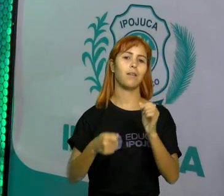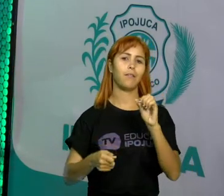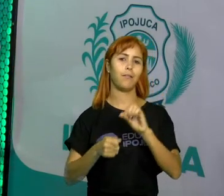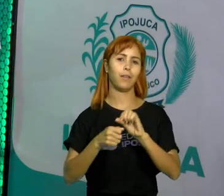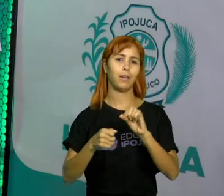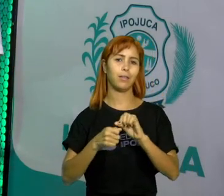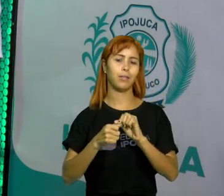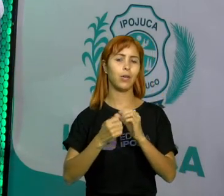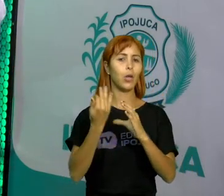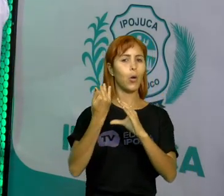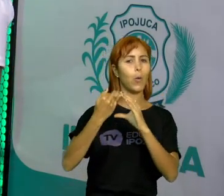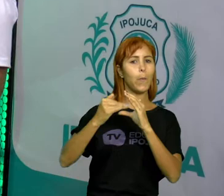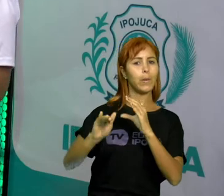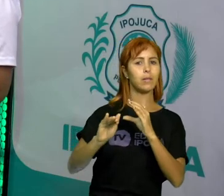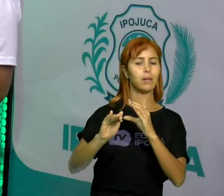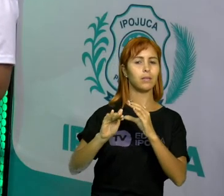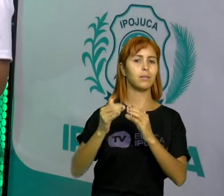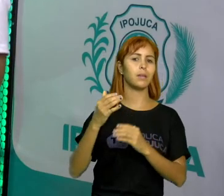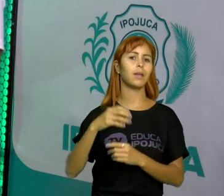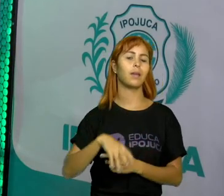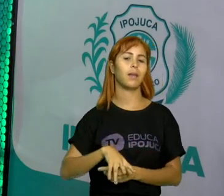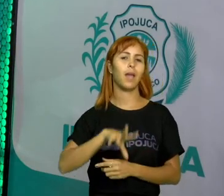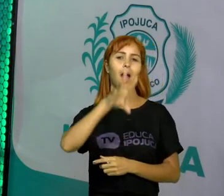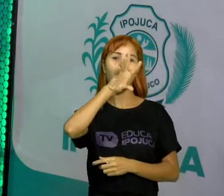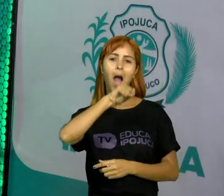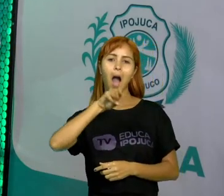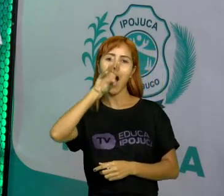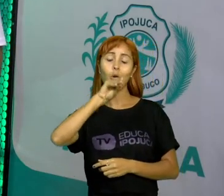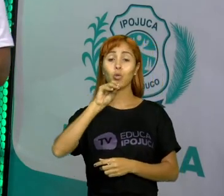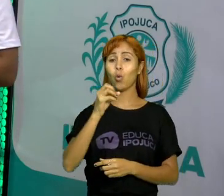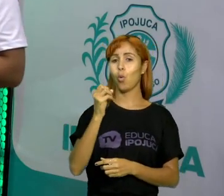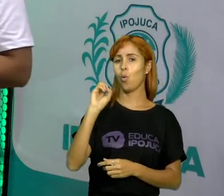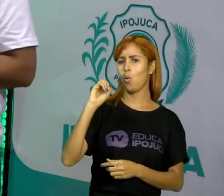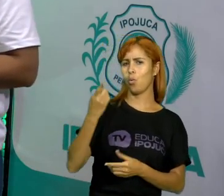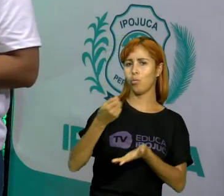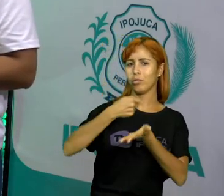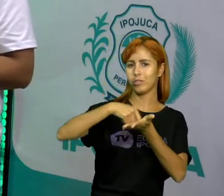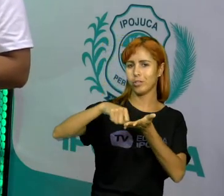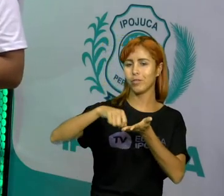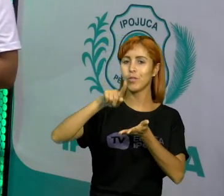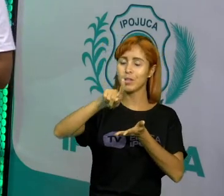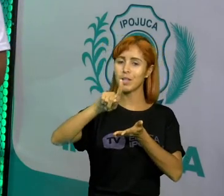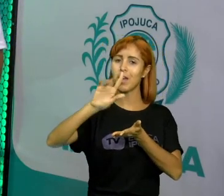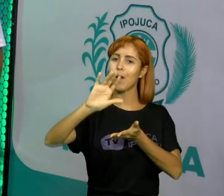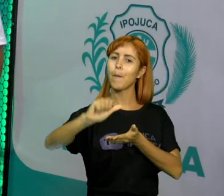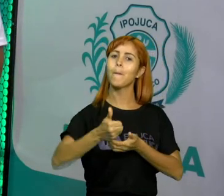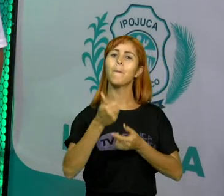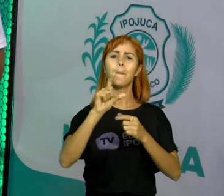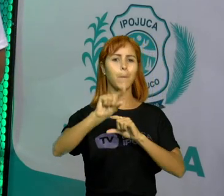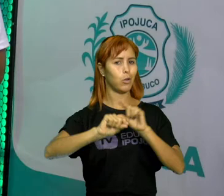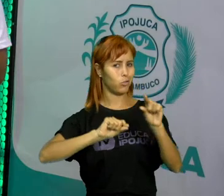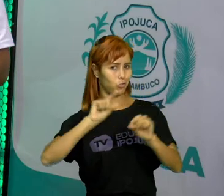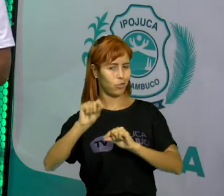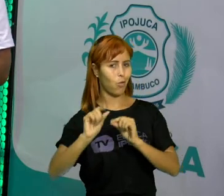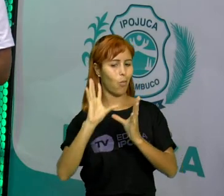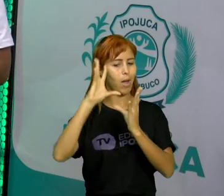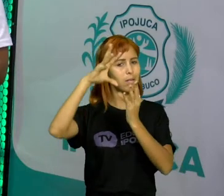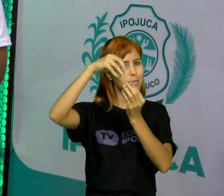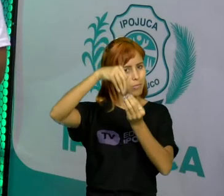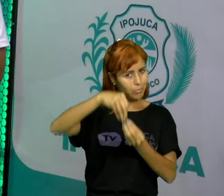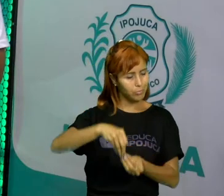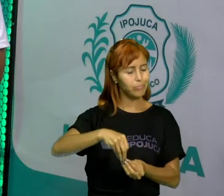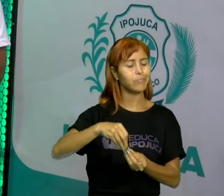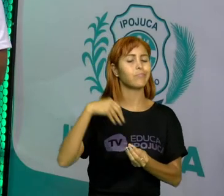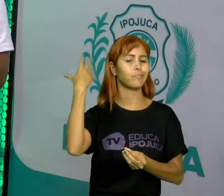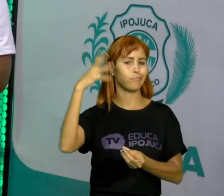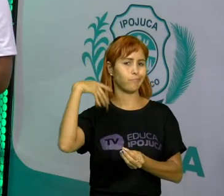em uma mensagem de áudio ou por escrito. Se você preferir, você pode fazer o resumo da música que